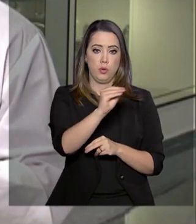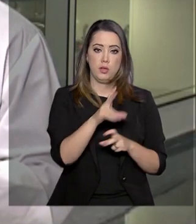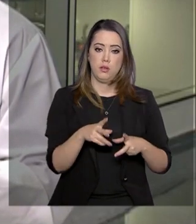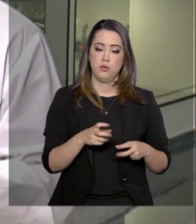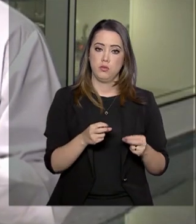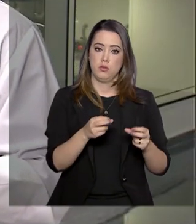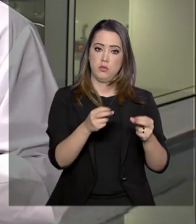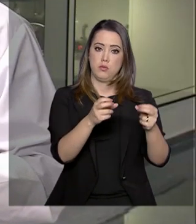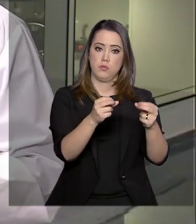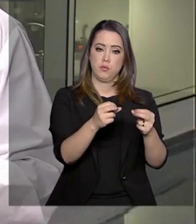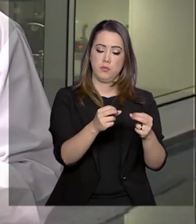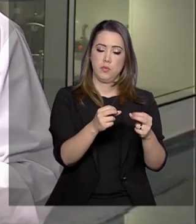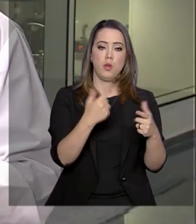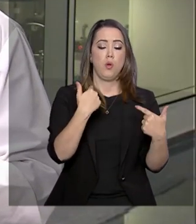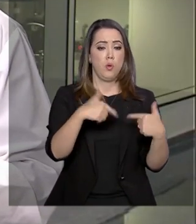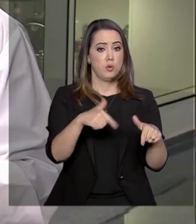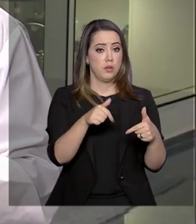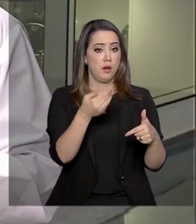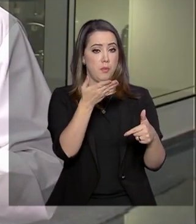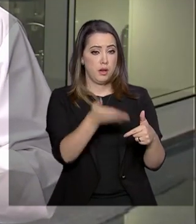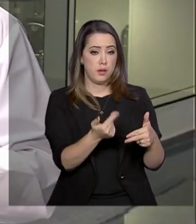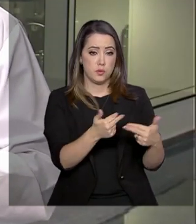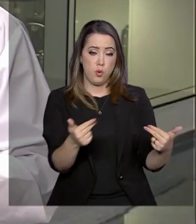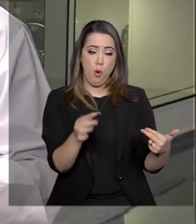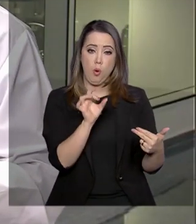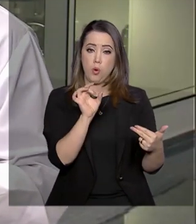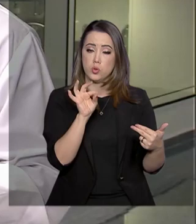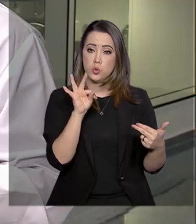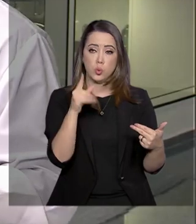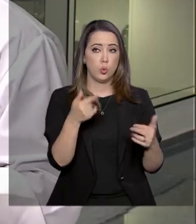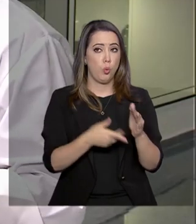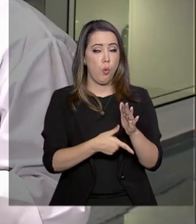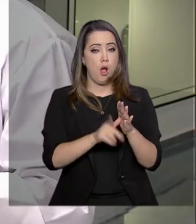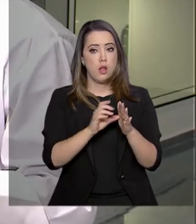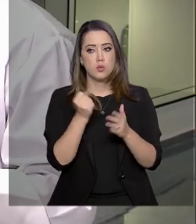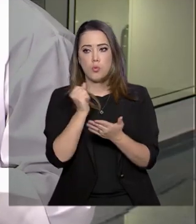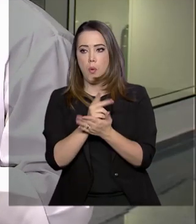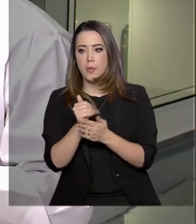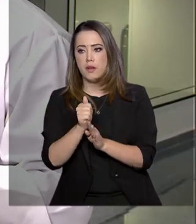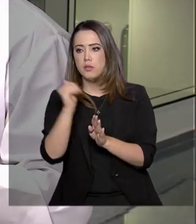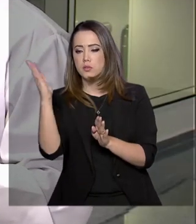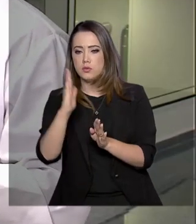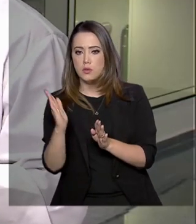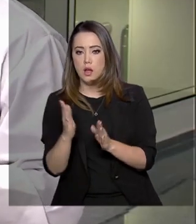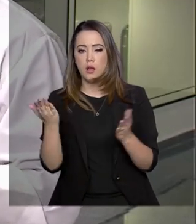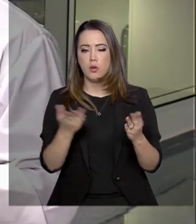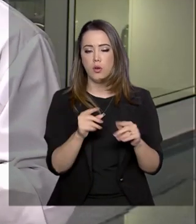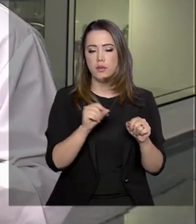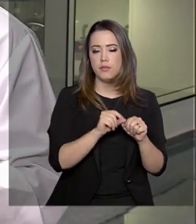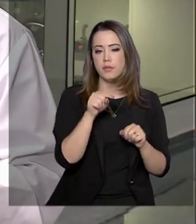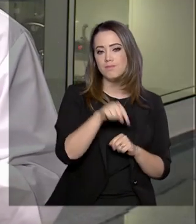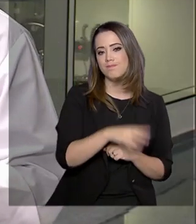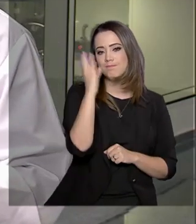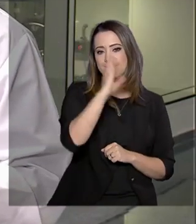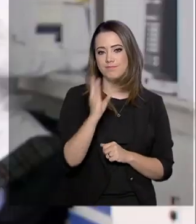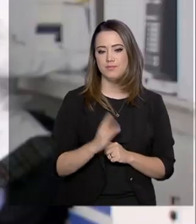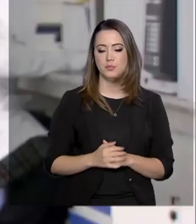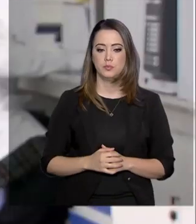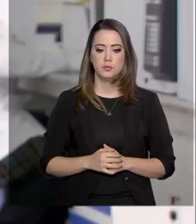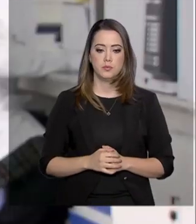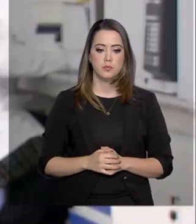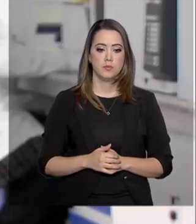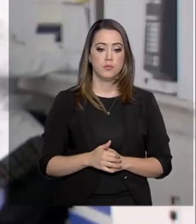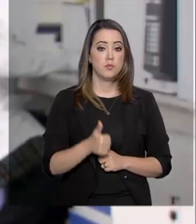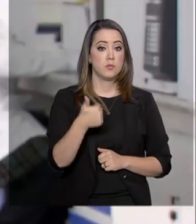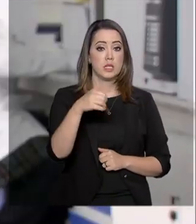câncer. A matéria-prima, que era totalmente importada, agora passa a ser fabricada aqui no Brasil. 100